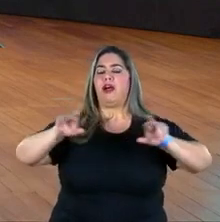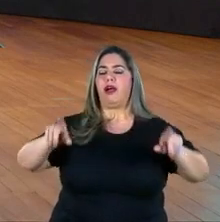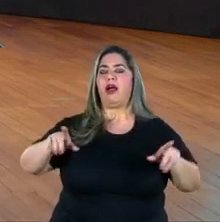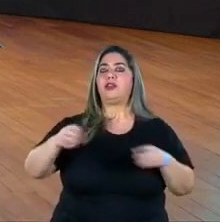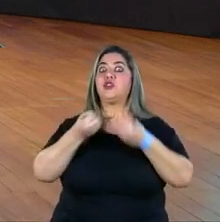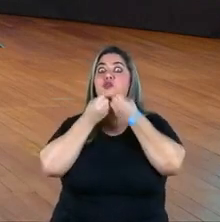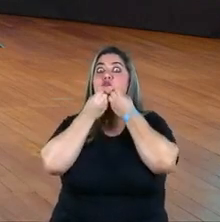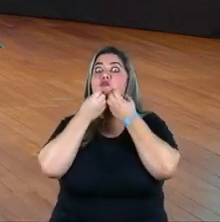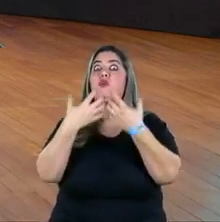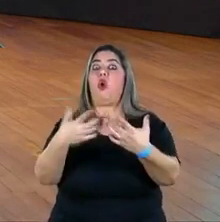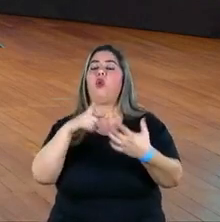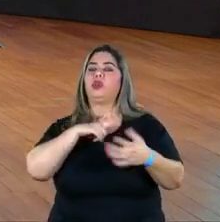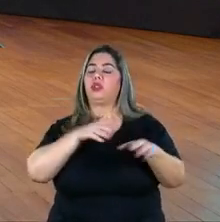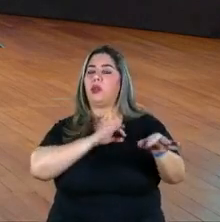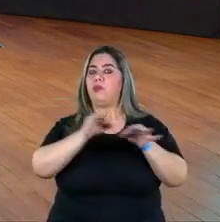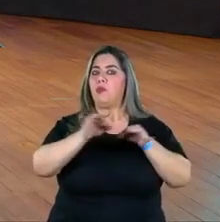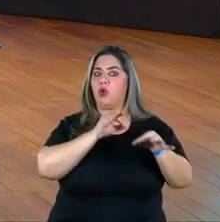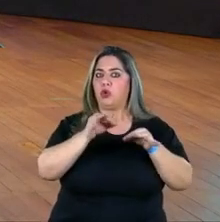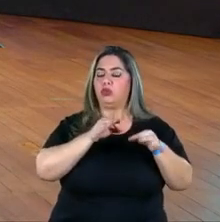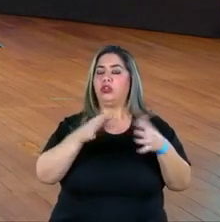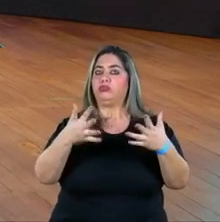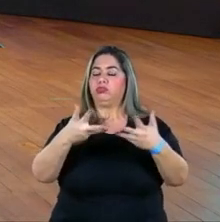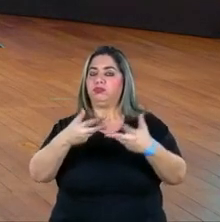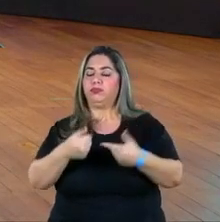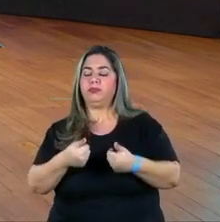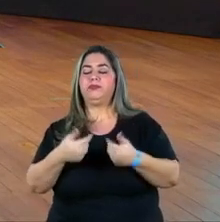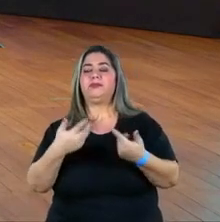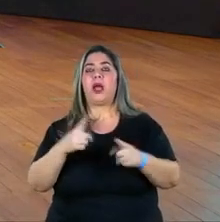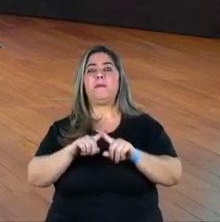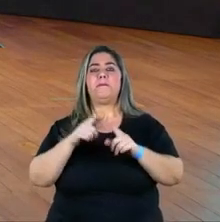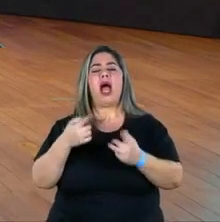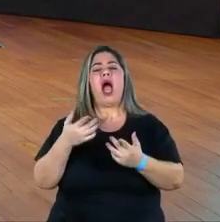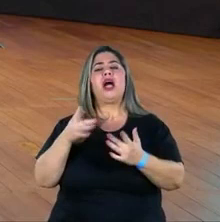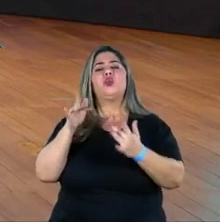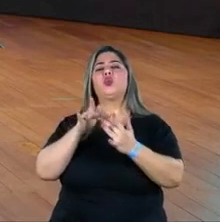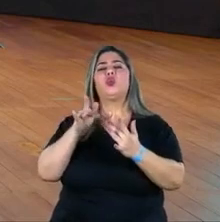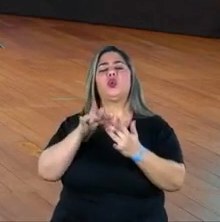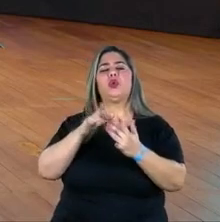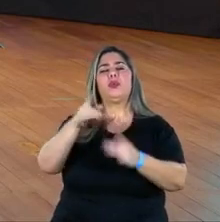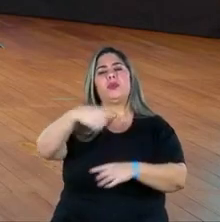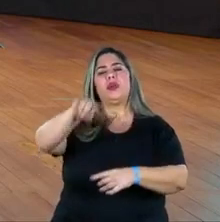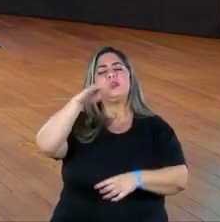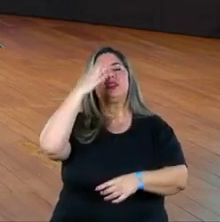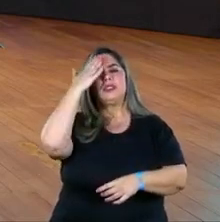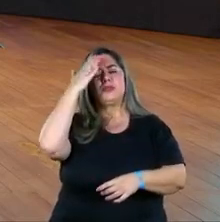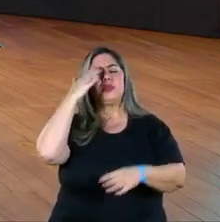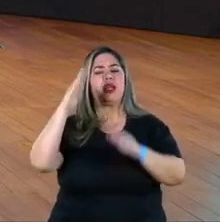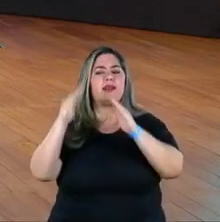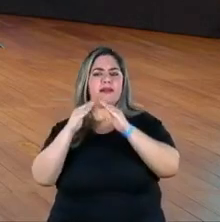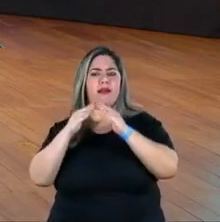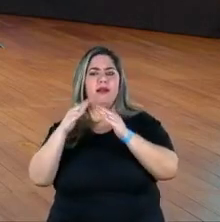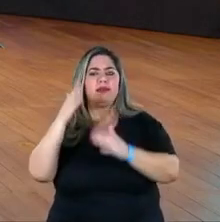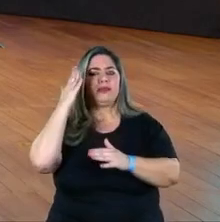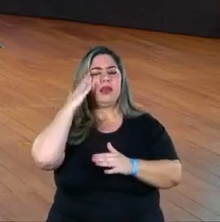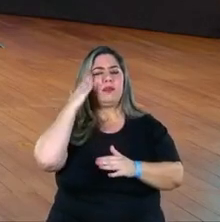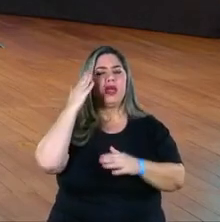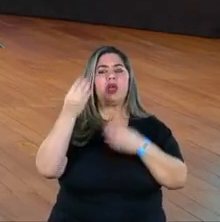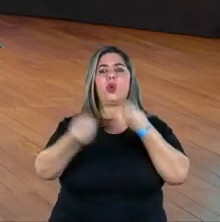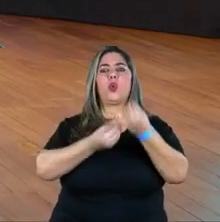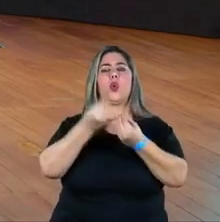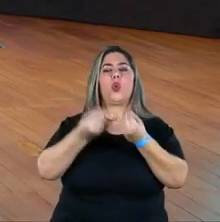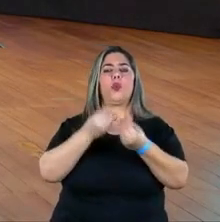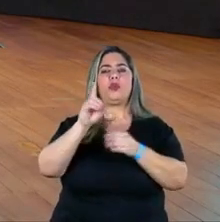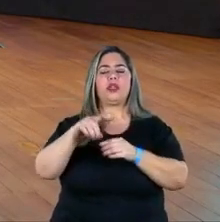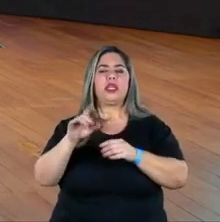projetos realizados. Mas que, para a gente se aproximar um pouquinho, para quem está em casa e conhece um pouquinho, só um